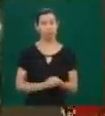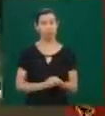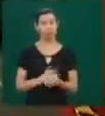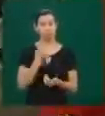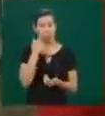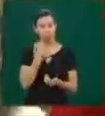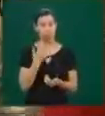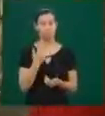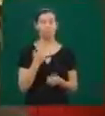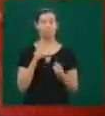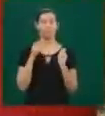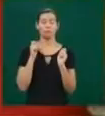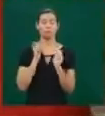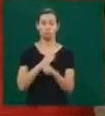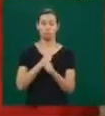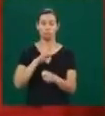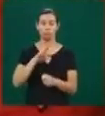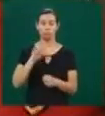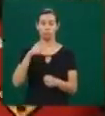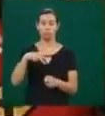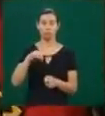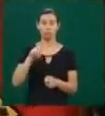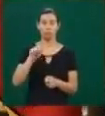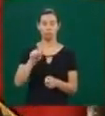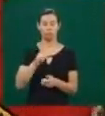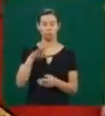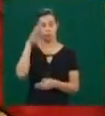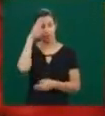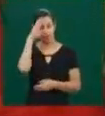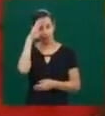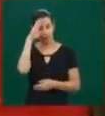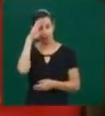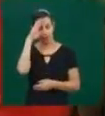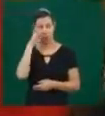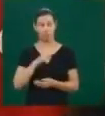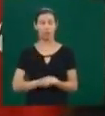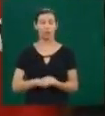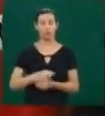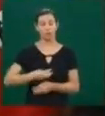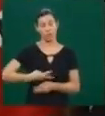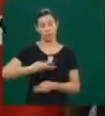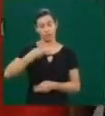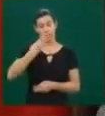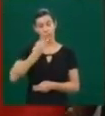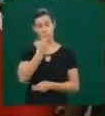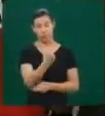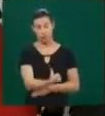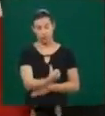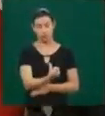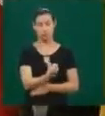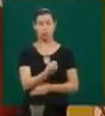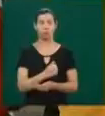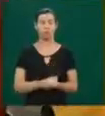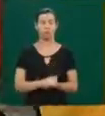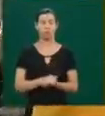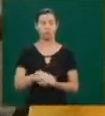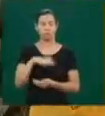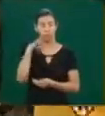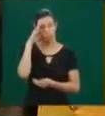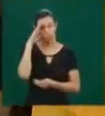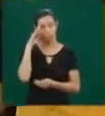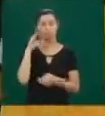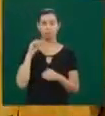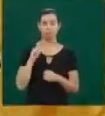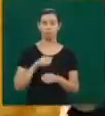da apresentação da banda do Exército Brasileiro, do 36º Batalhão da Infantaria Motorizado aqui de